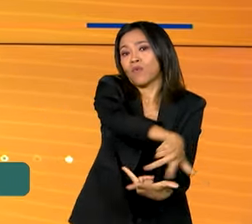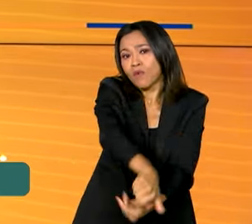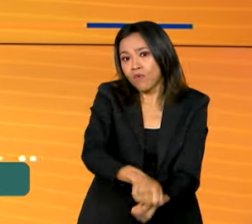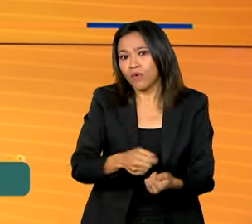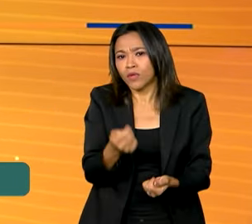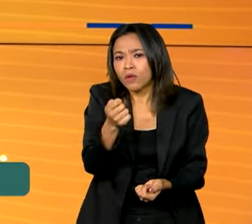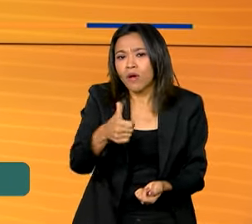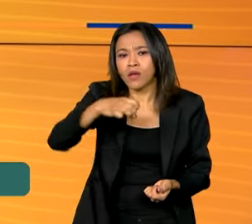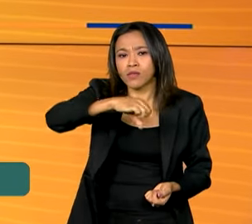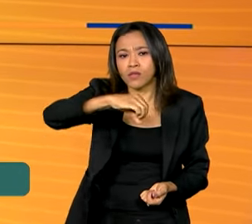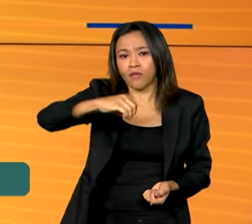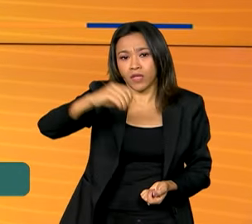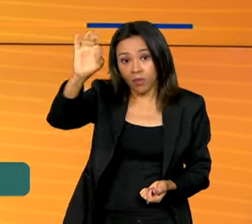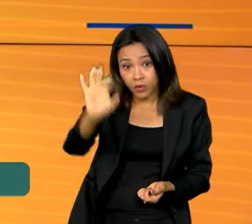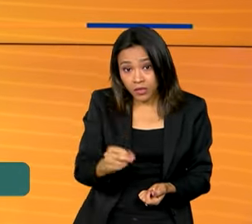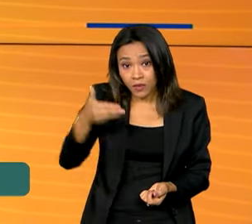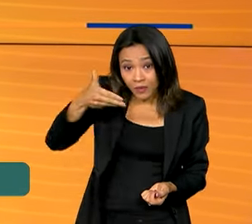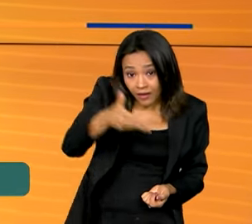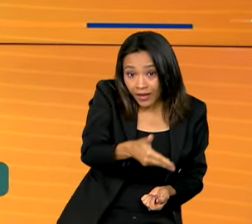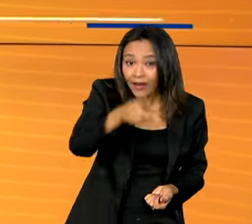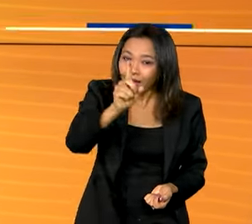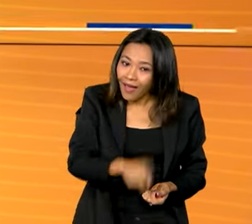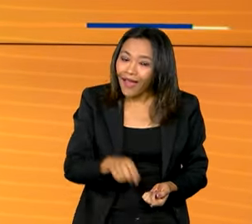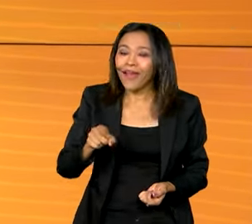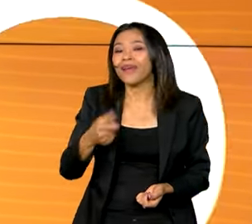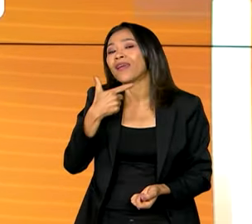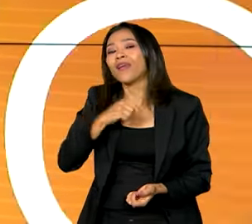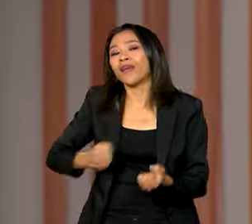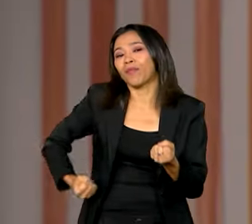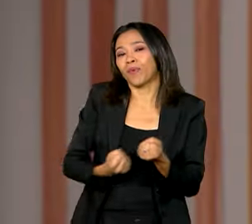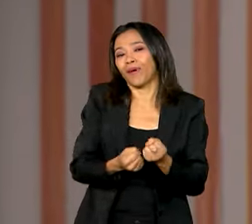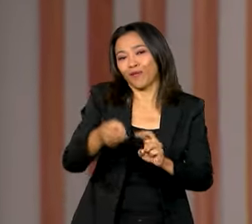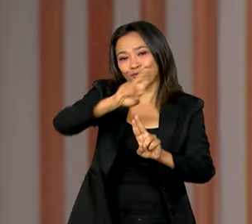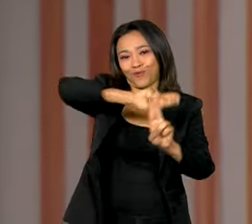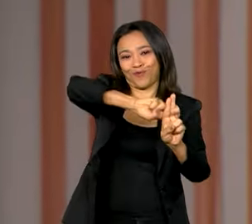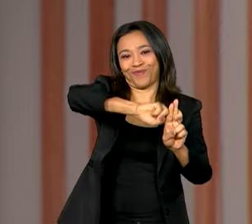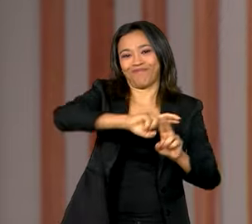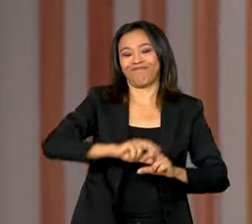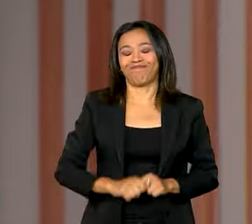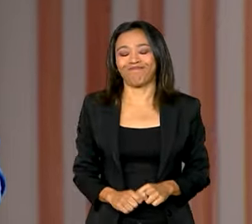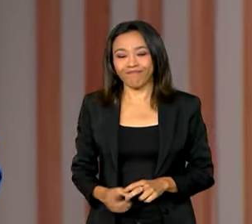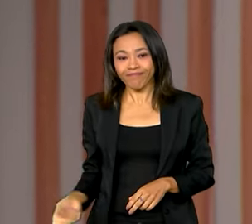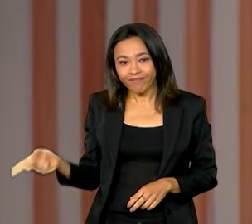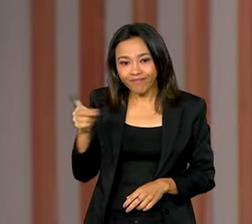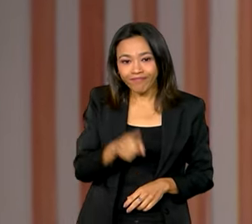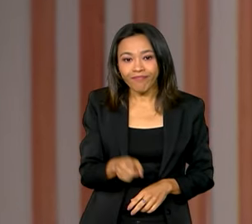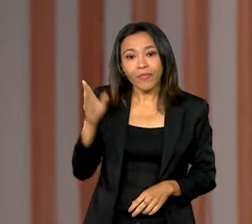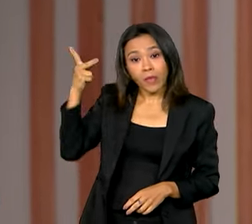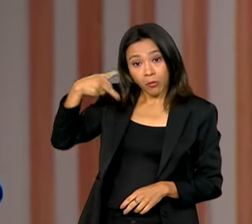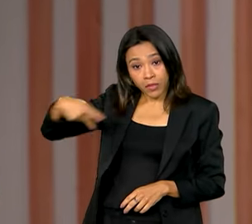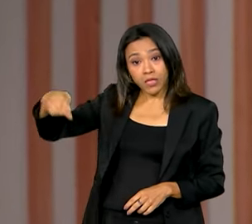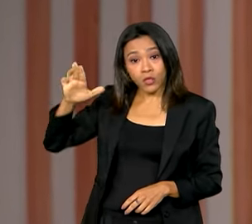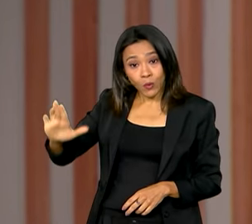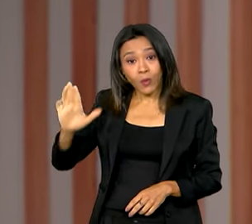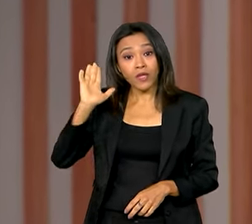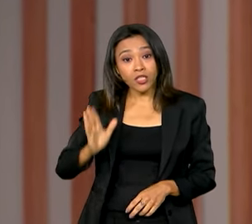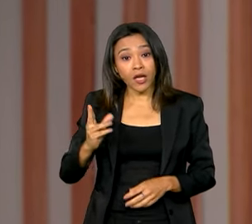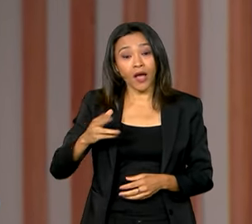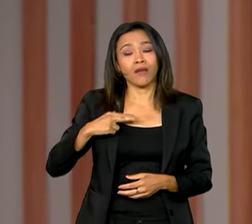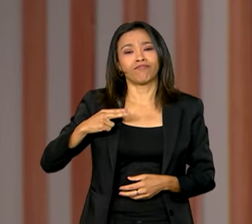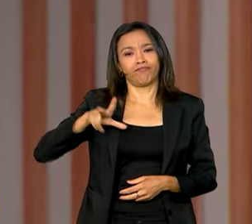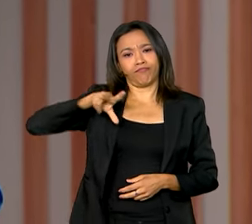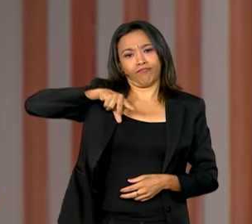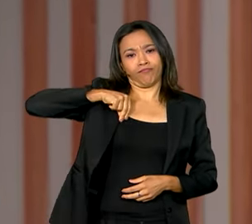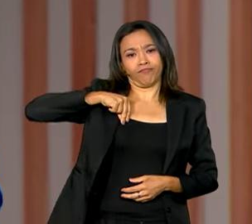quase 90% dele é custeado pelo SUS. O presidente Lula condecorou no Palácio do Planalto